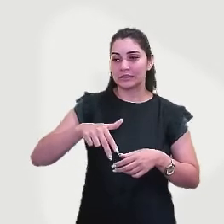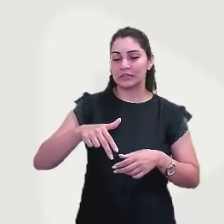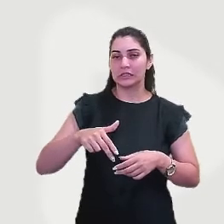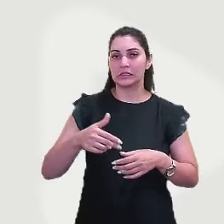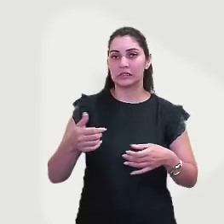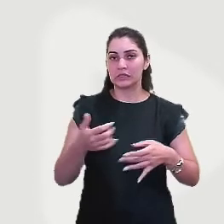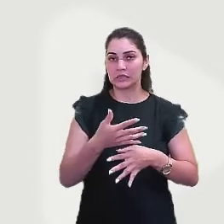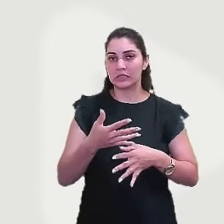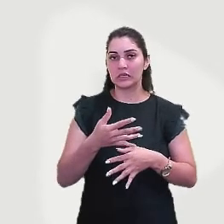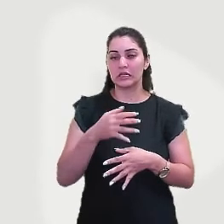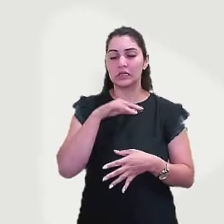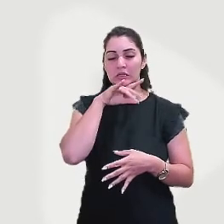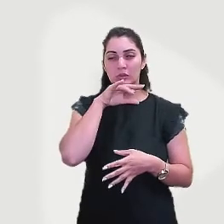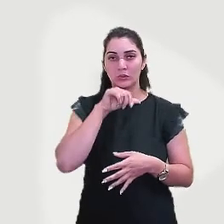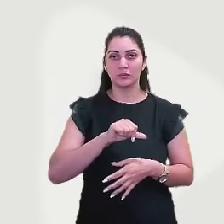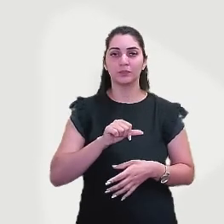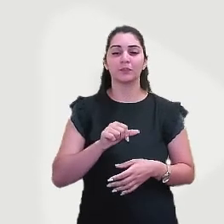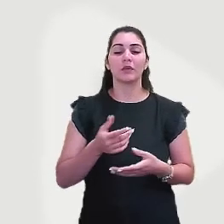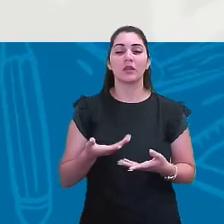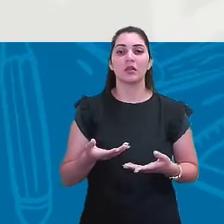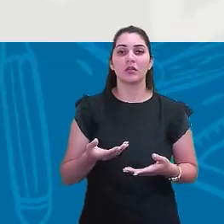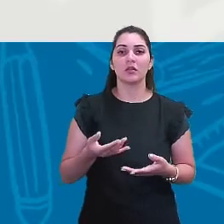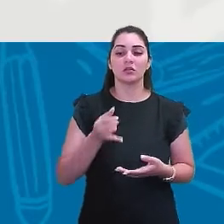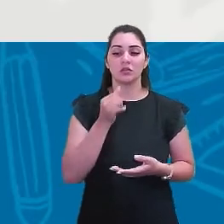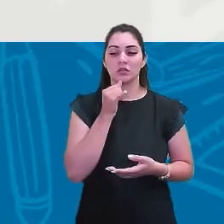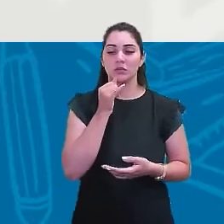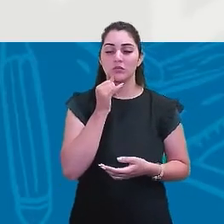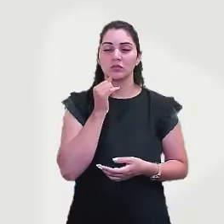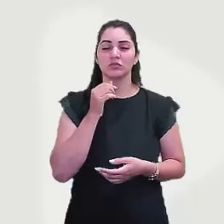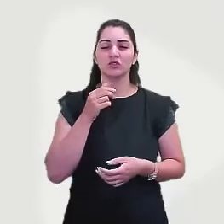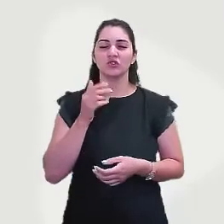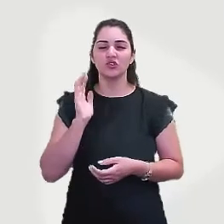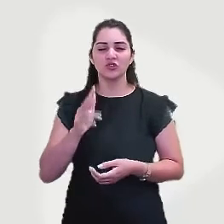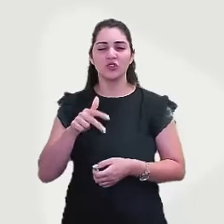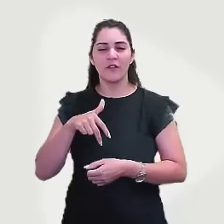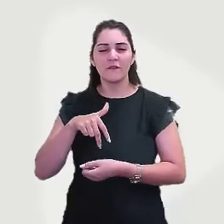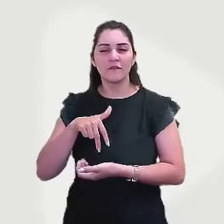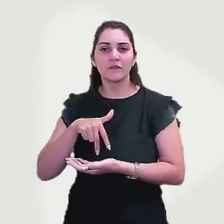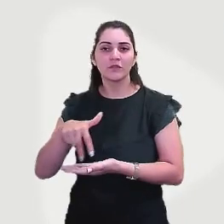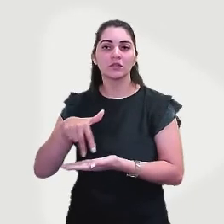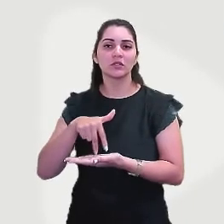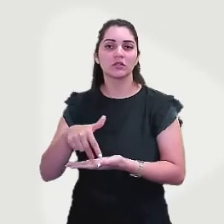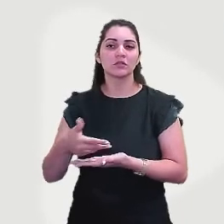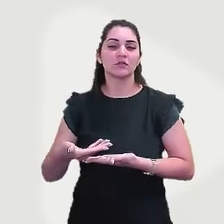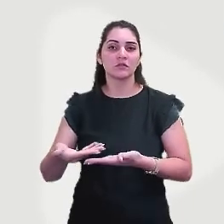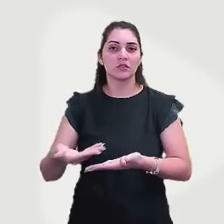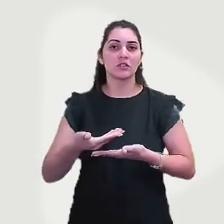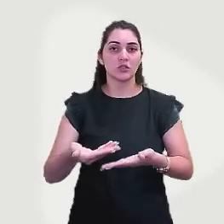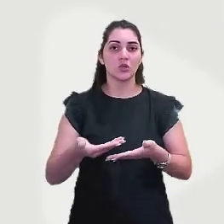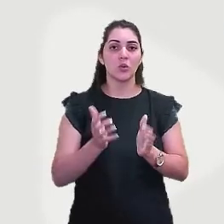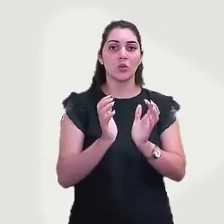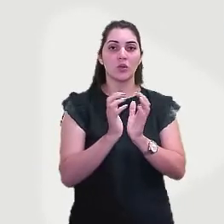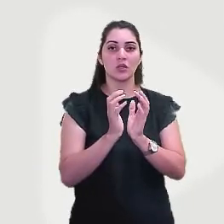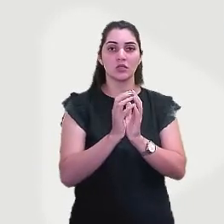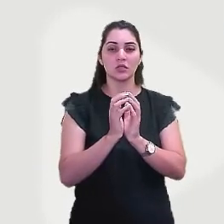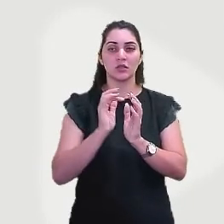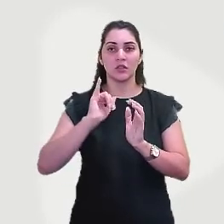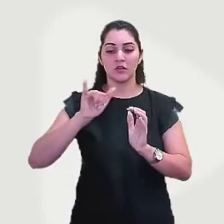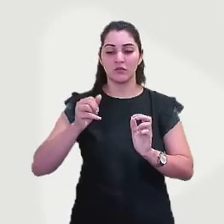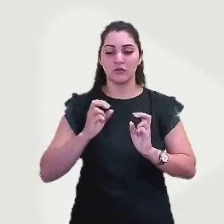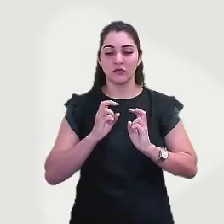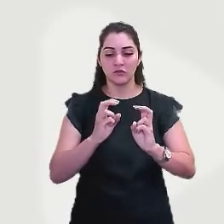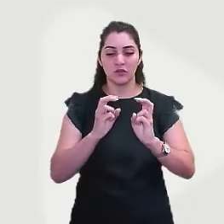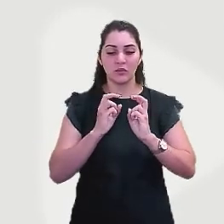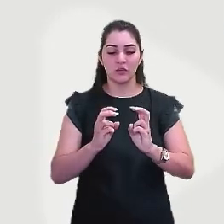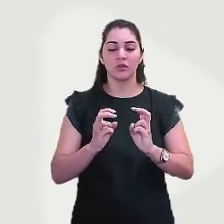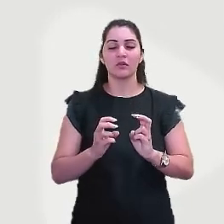Então, aqui, você já visitou ali o Recife, você vai ao Recife, a Jaboatão, vai àquela região do metrô, você já viu muito essa imagem dos